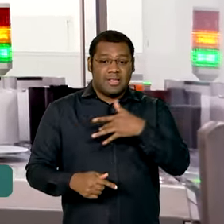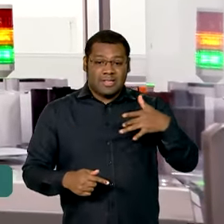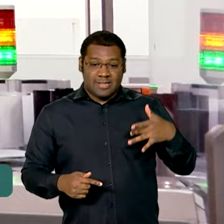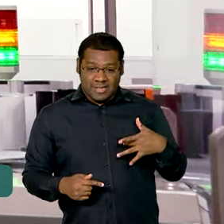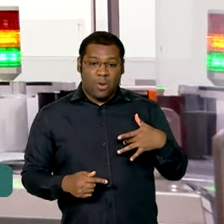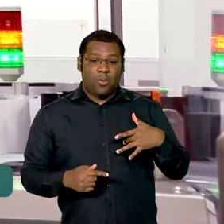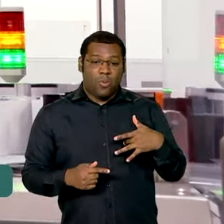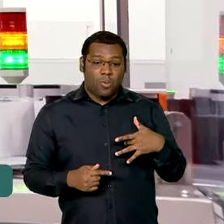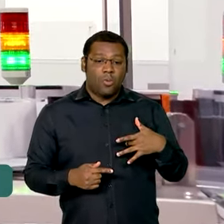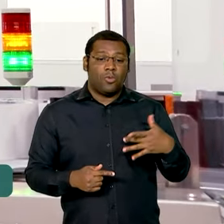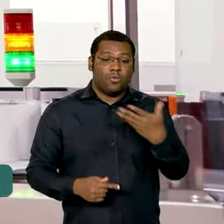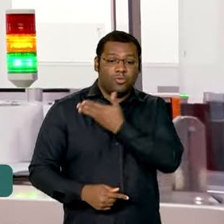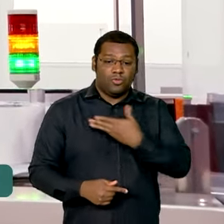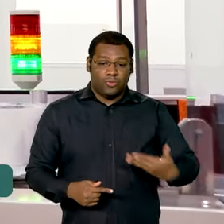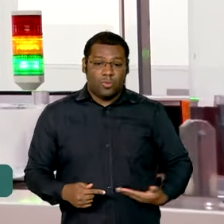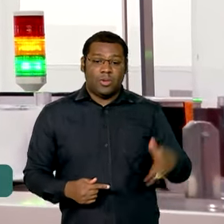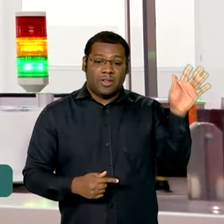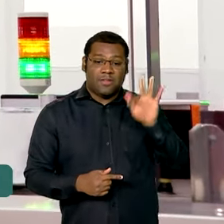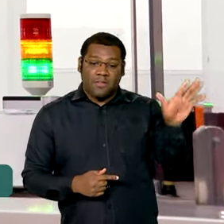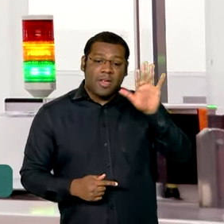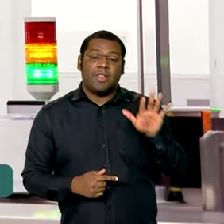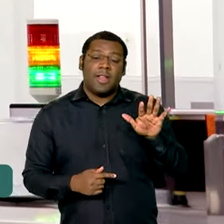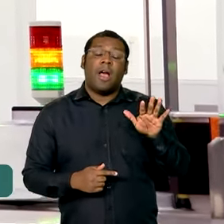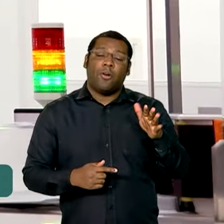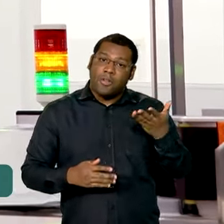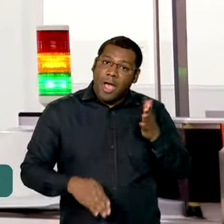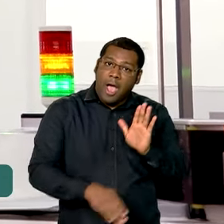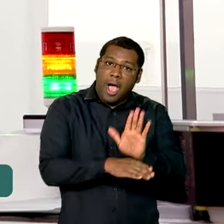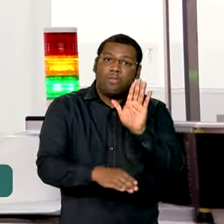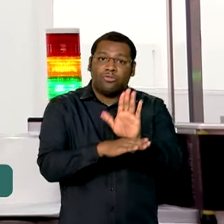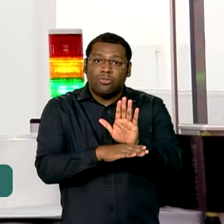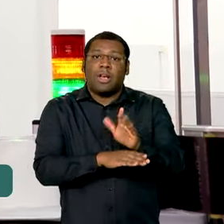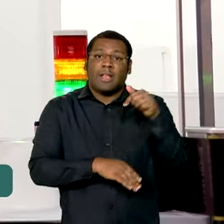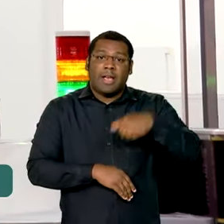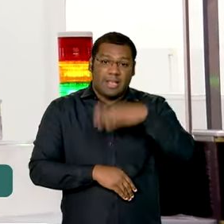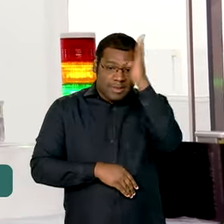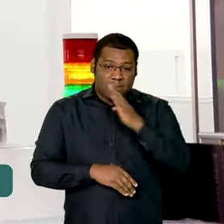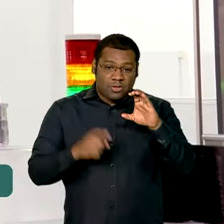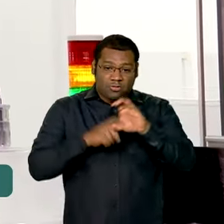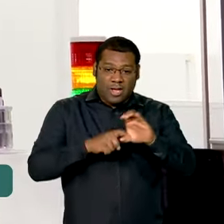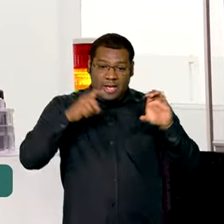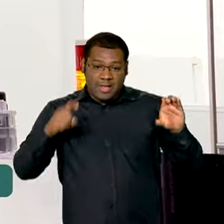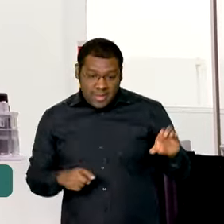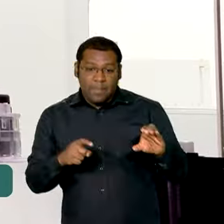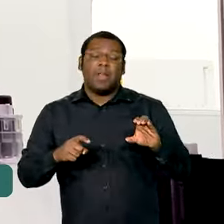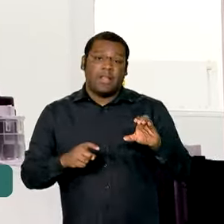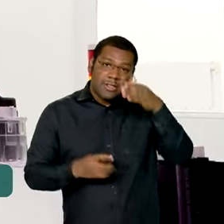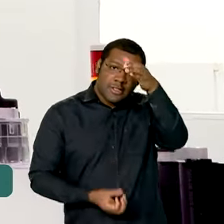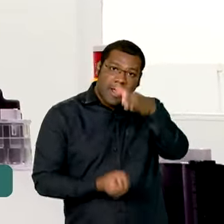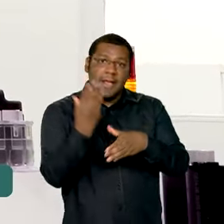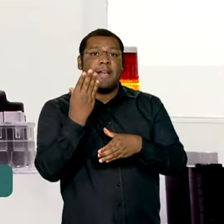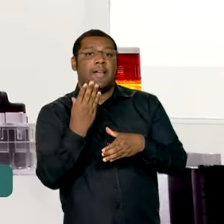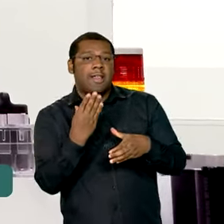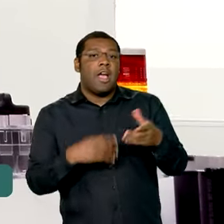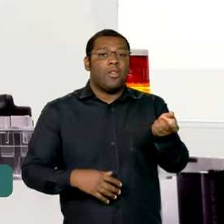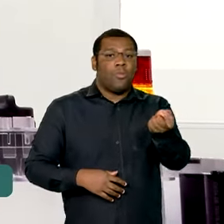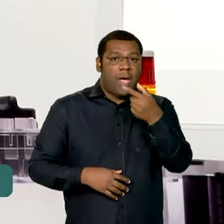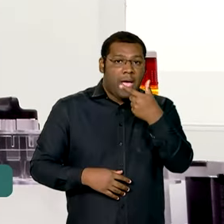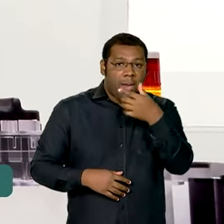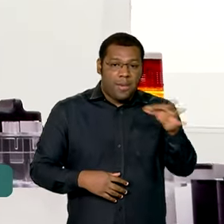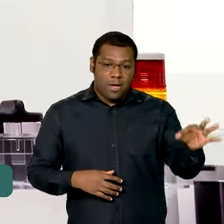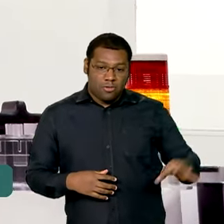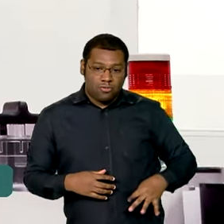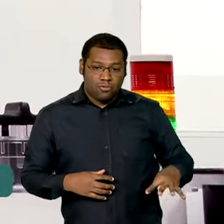governo federal, que busca retomar a independência nacional na produção de insumos estratégicos para o